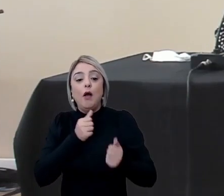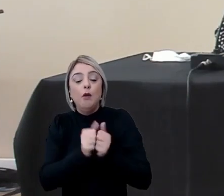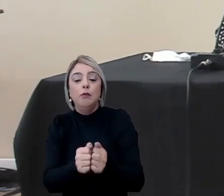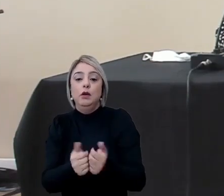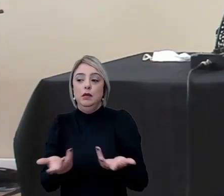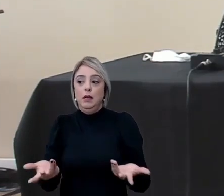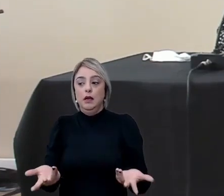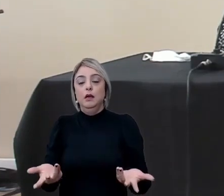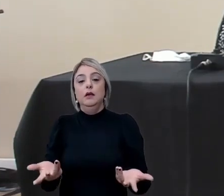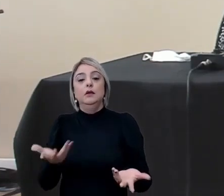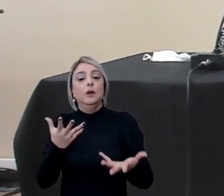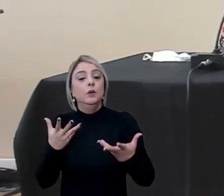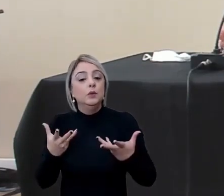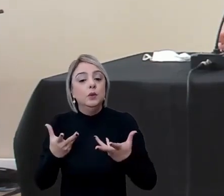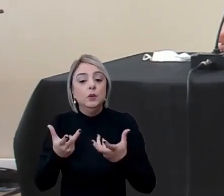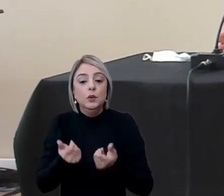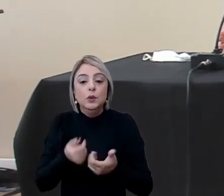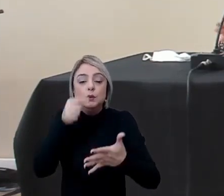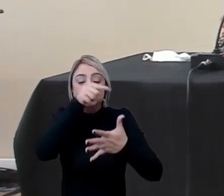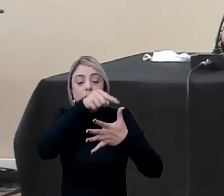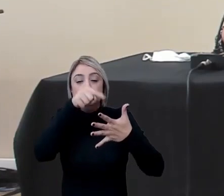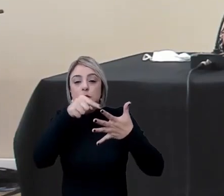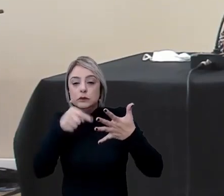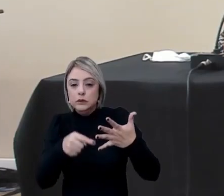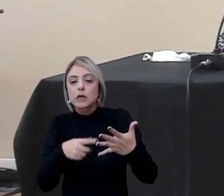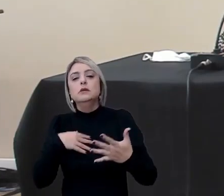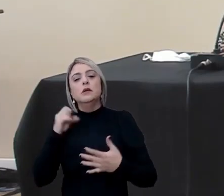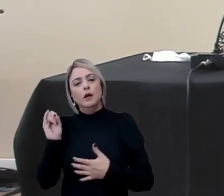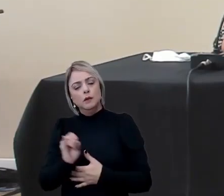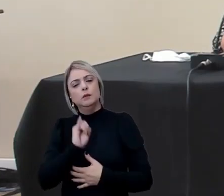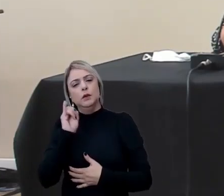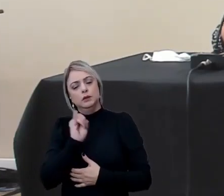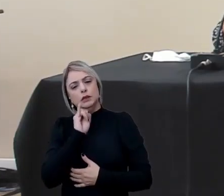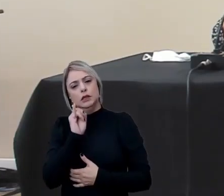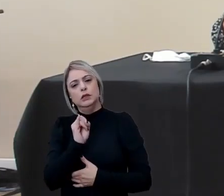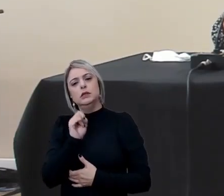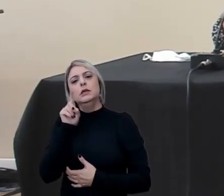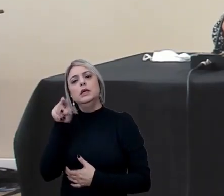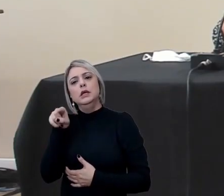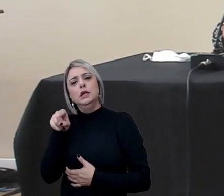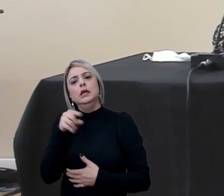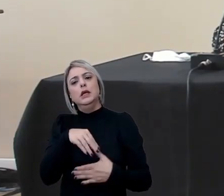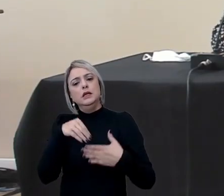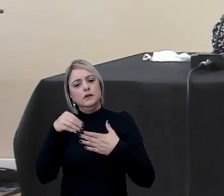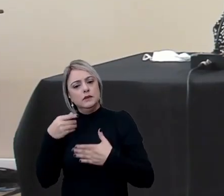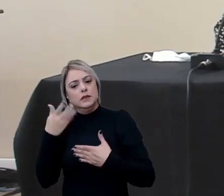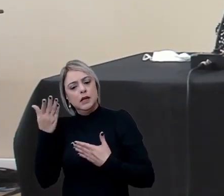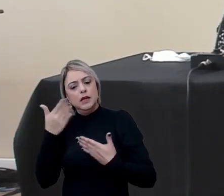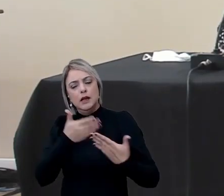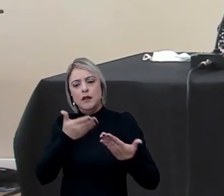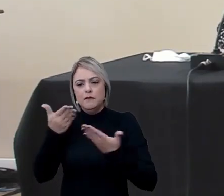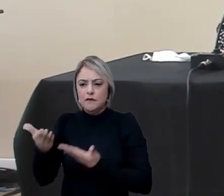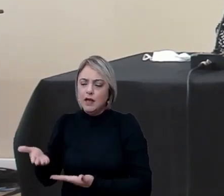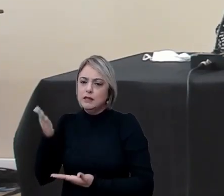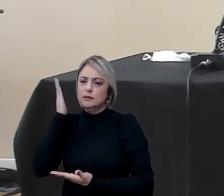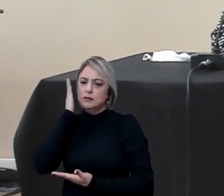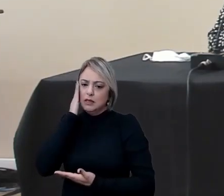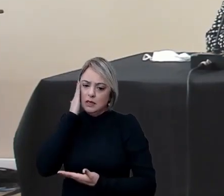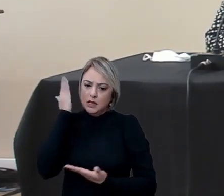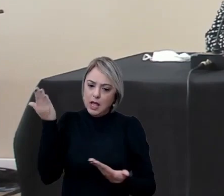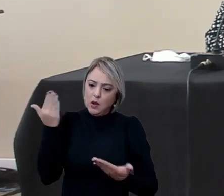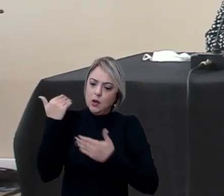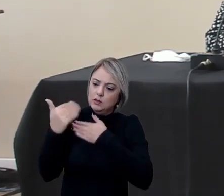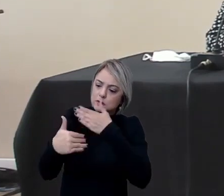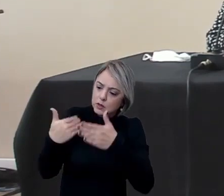acompanhá-la então todos esses elementos são importantes e eles vão ser e são levados em consideração